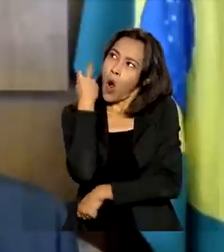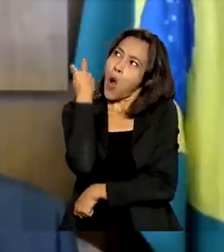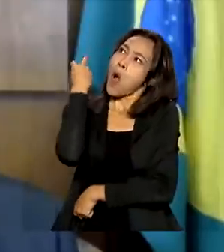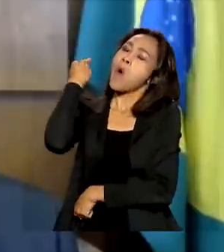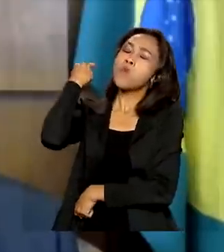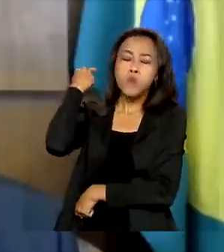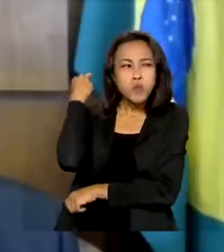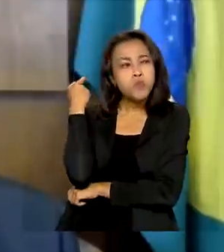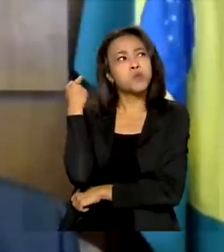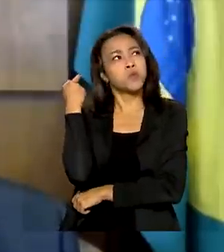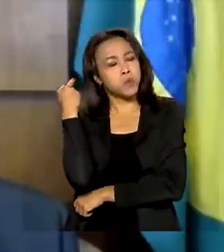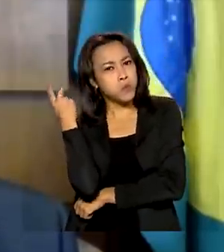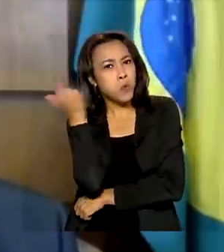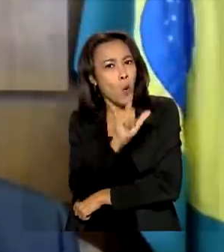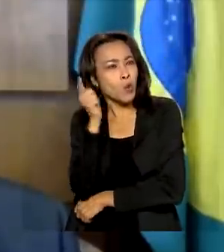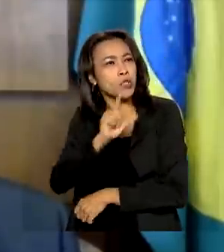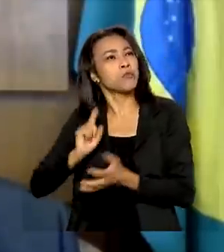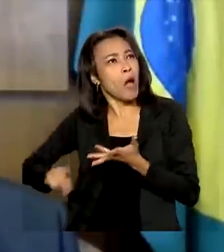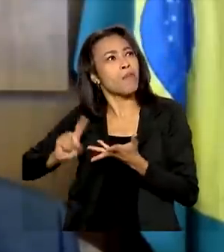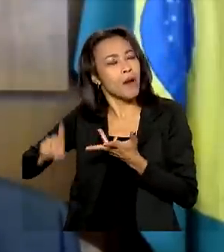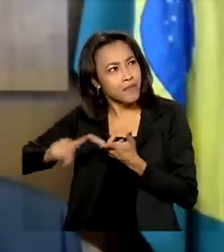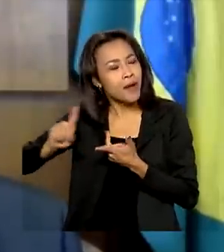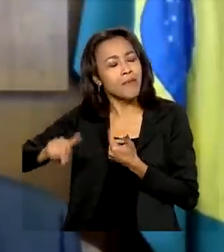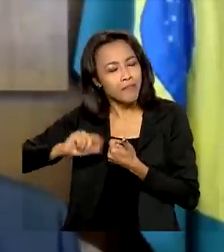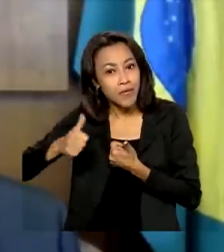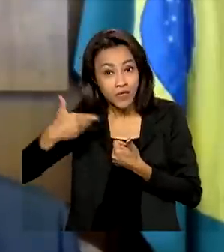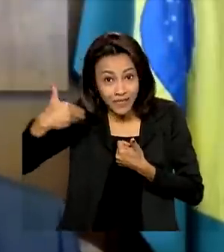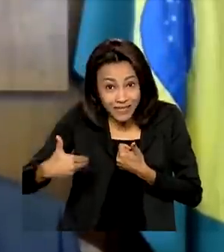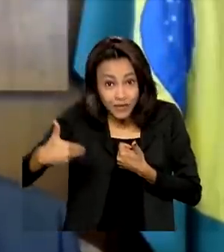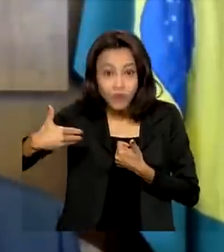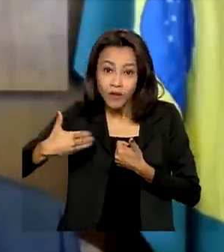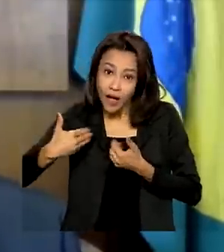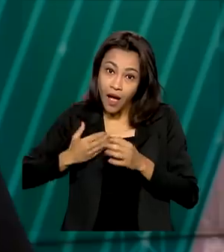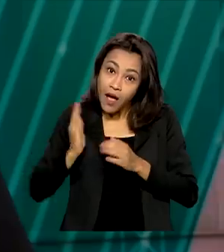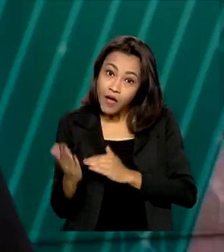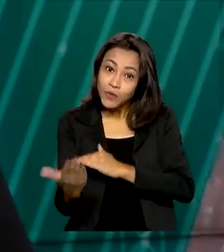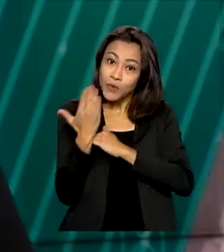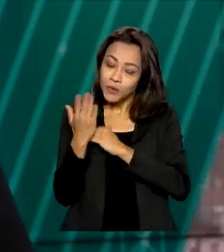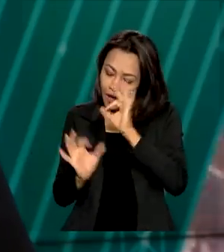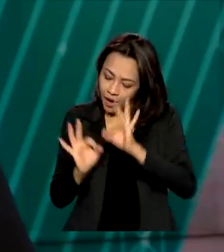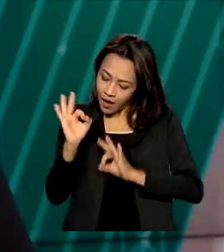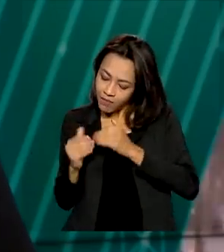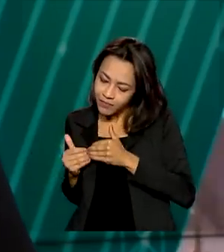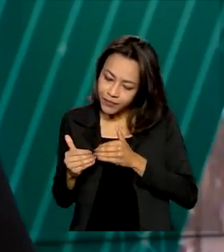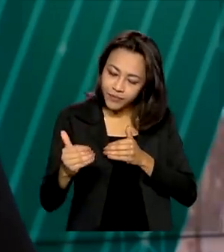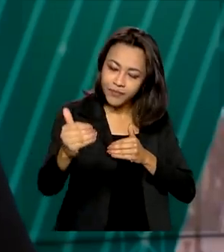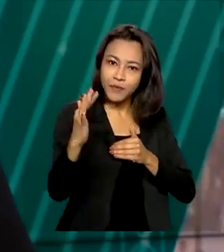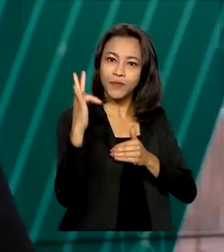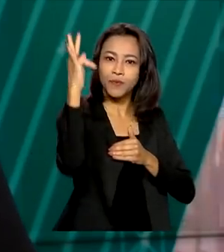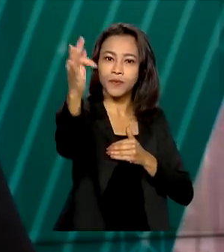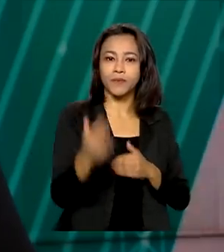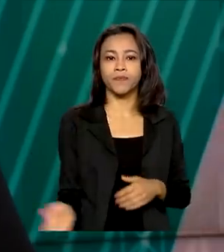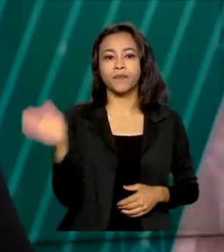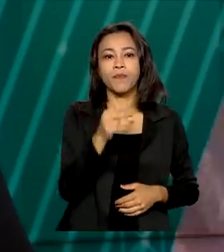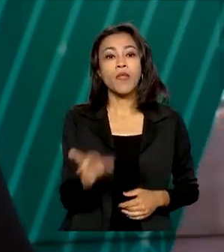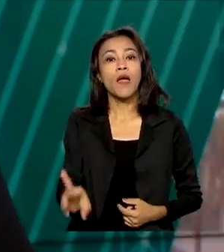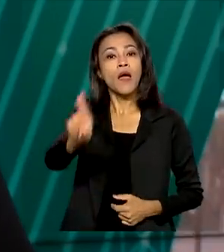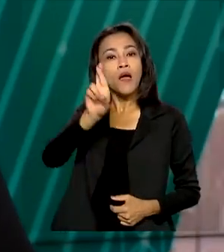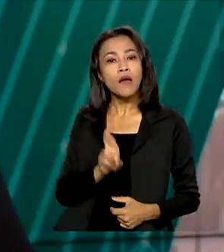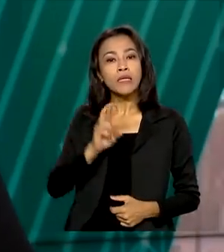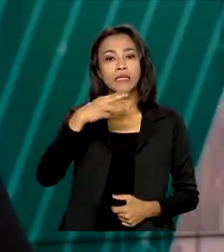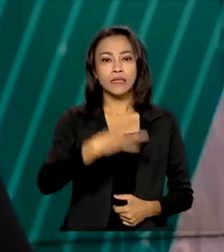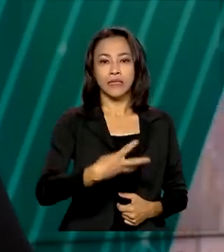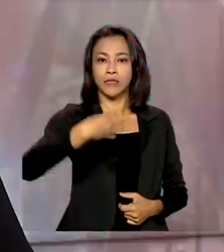reconhecendo nossas conquistas, nos ajuda a projetar o futuro. Representantes de 34 países